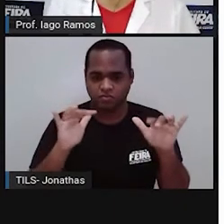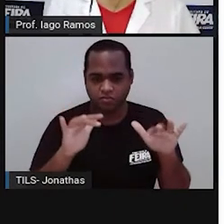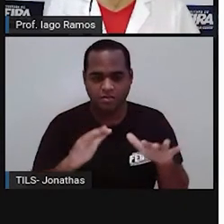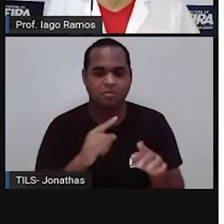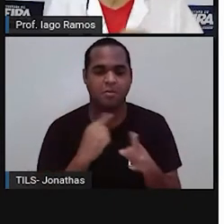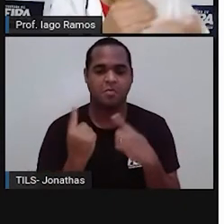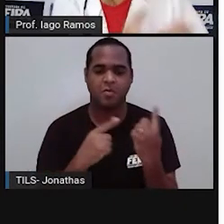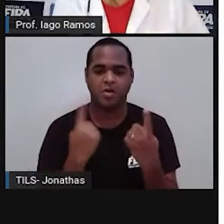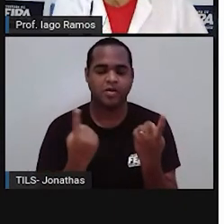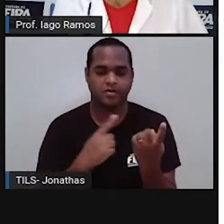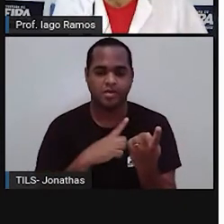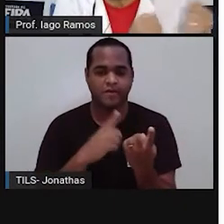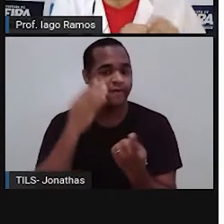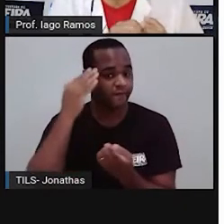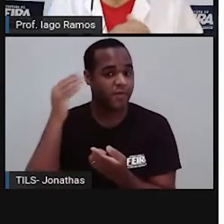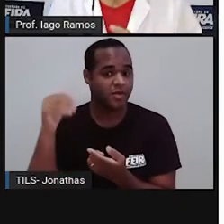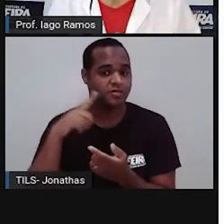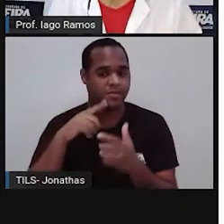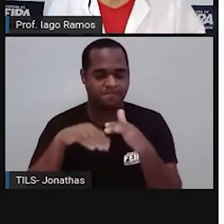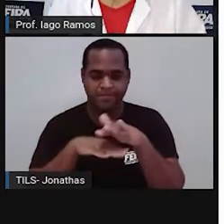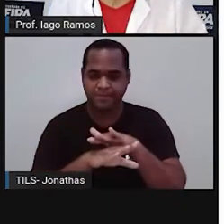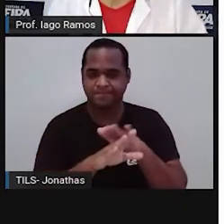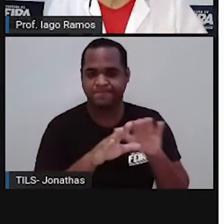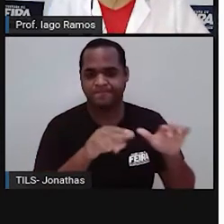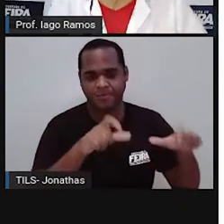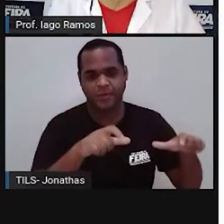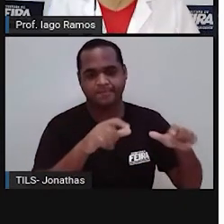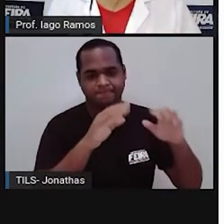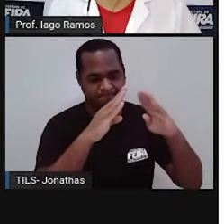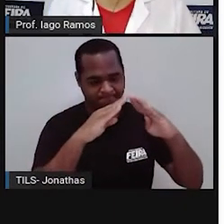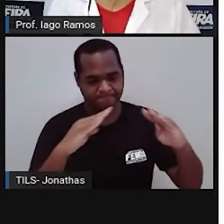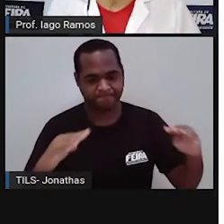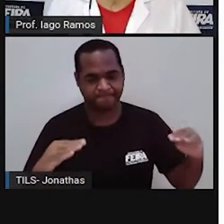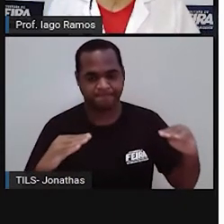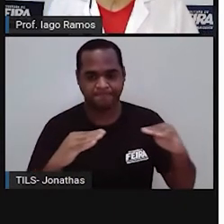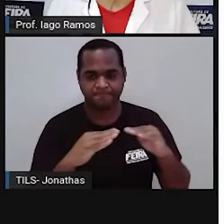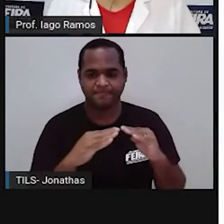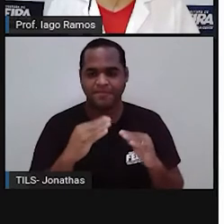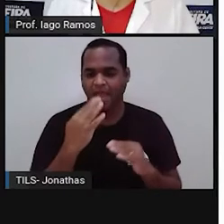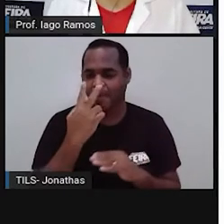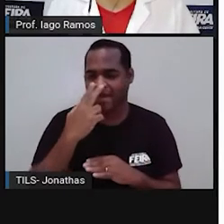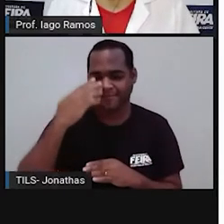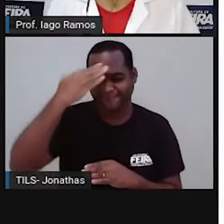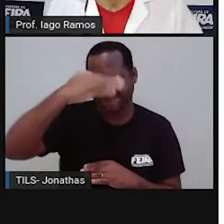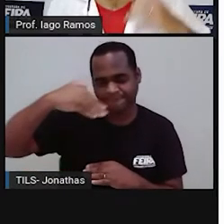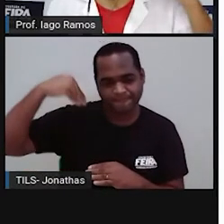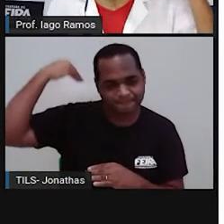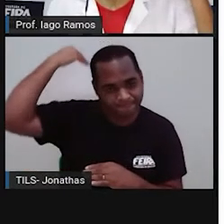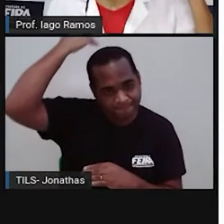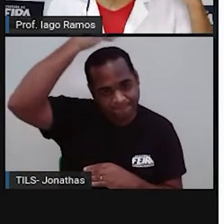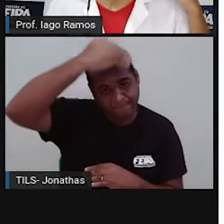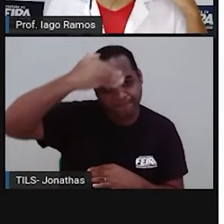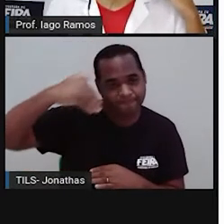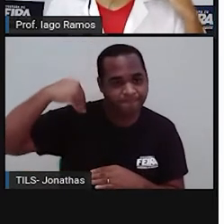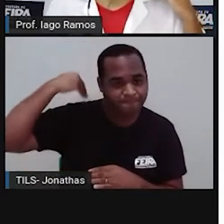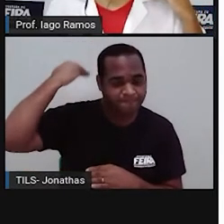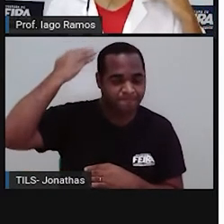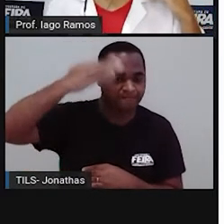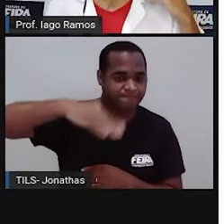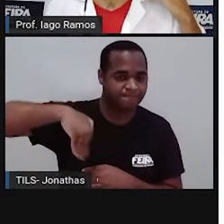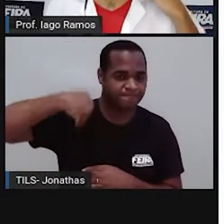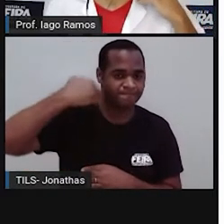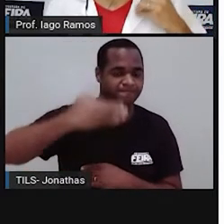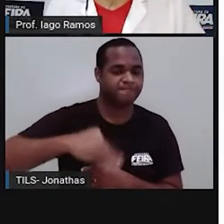ia, depois que morria, né, seus corpos eram mumificados, ó. Aí a gente lembra daquelas